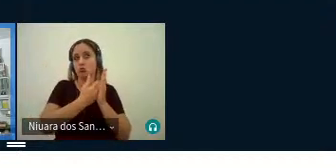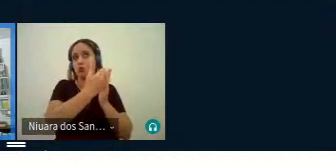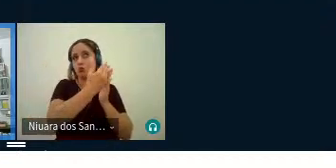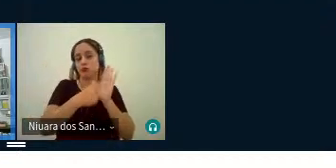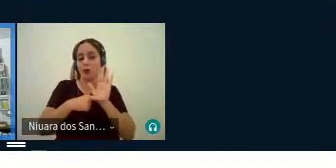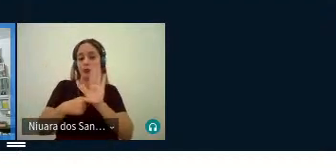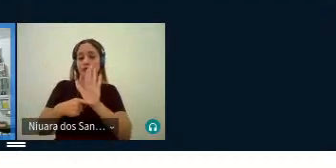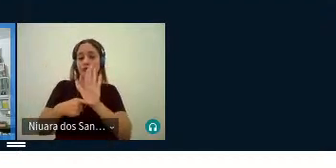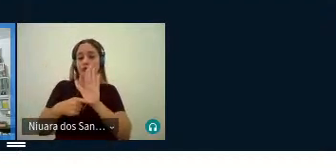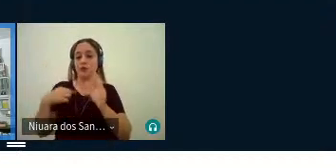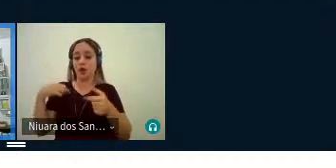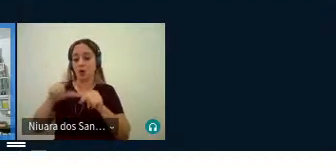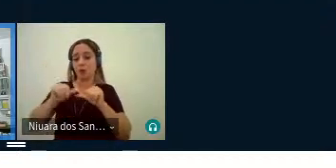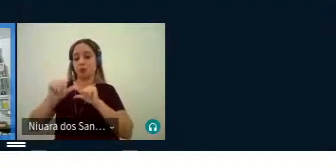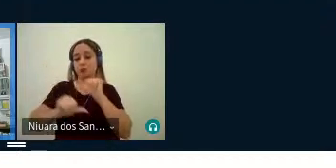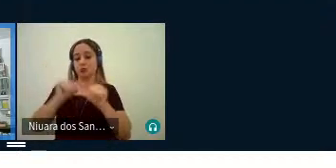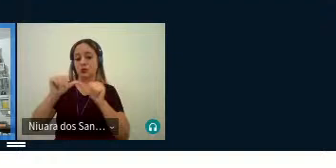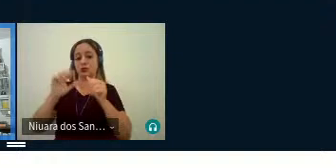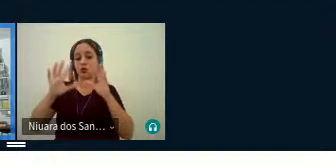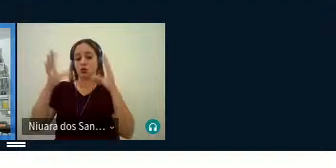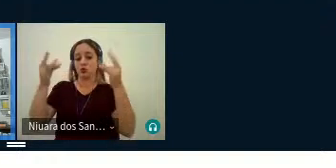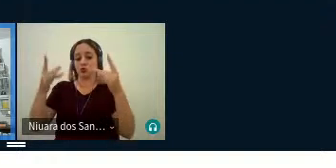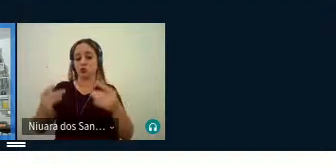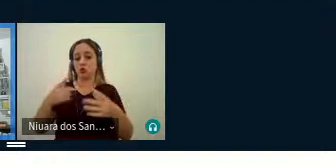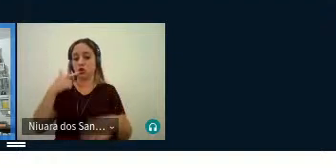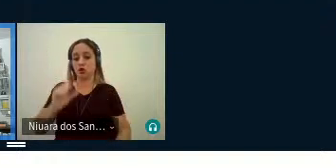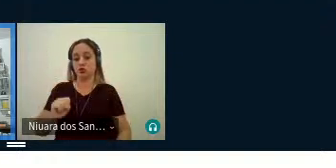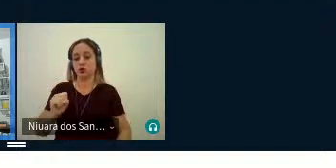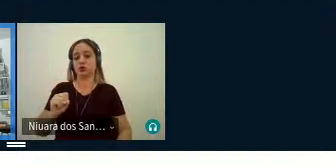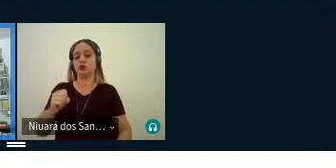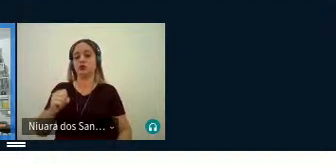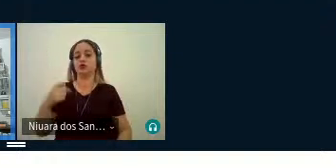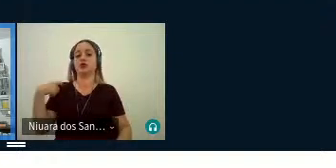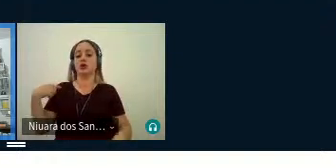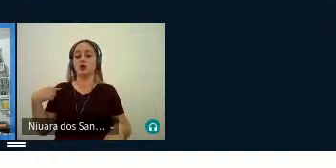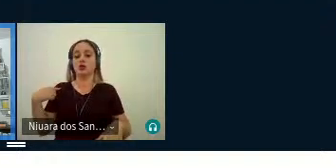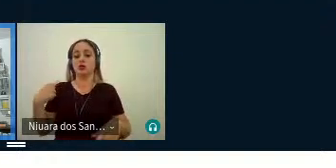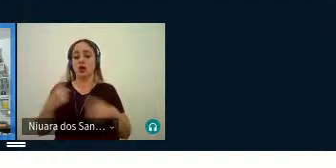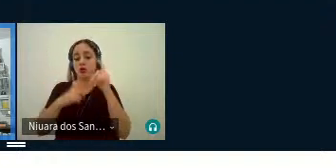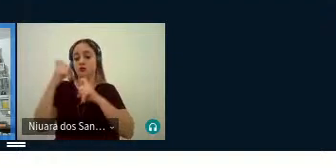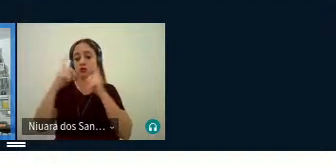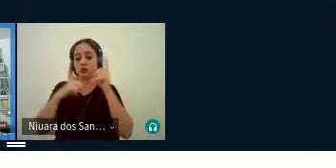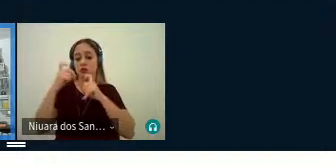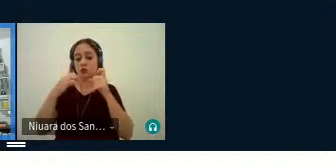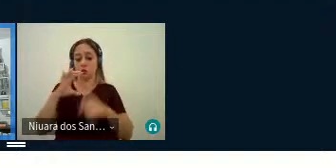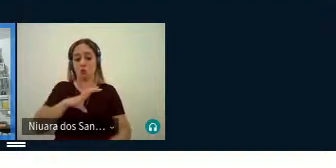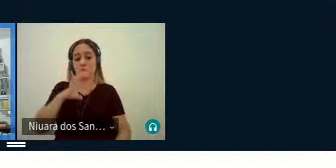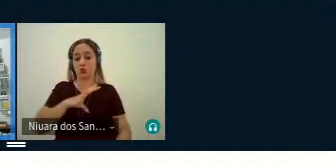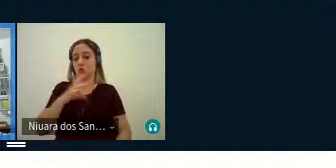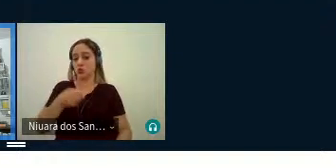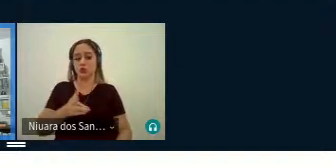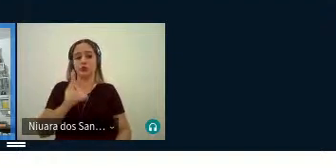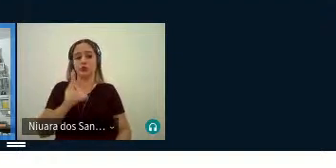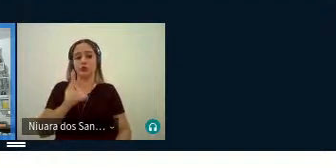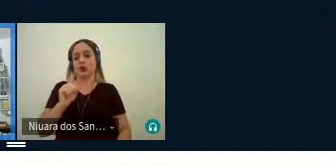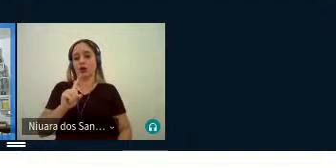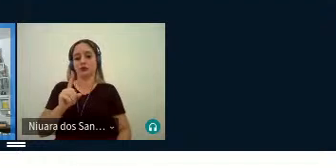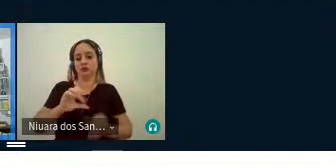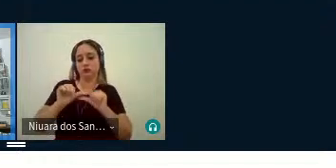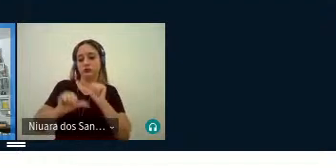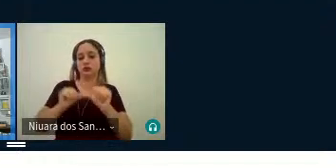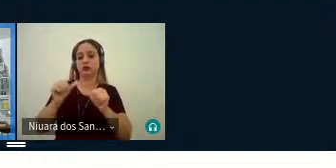pela mudança de estrutura linguística e pela forma de escrever os efeitos sonoros da explosão das letras em português não permaneceram, como já disse,